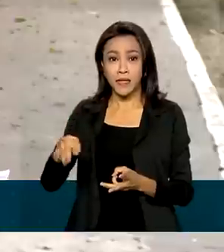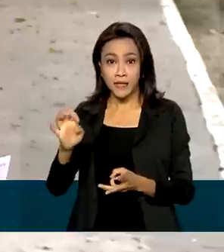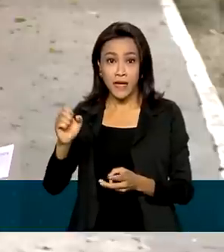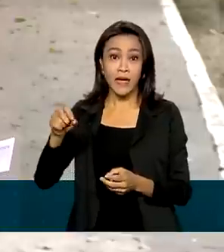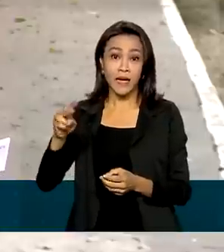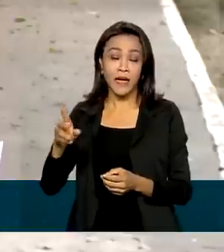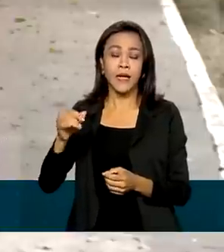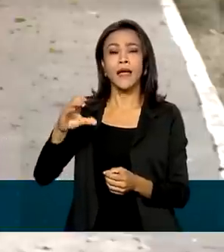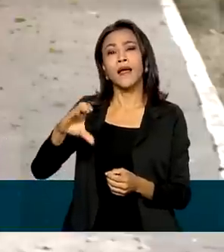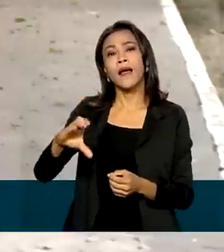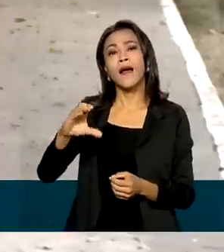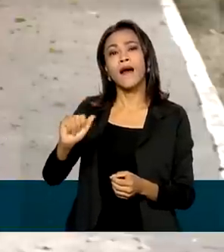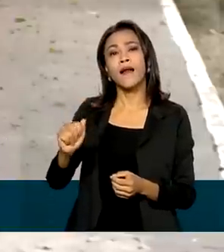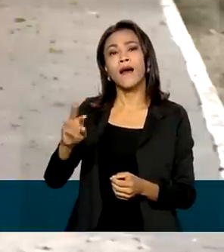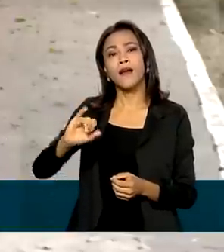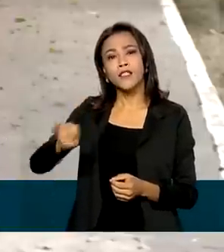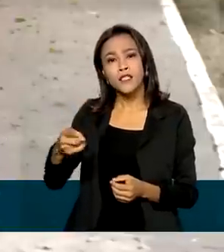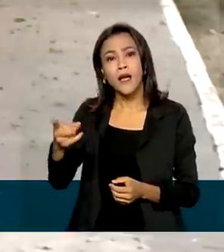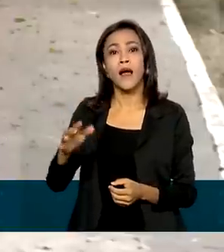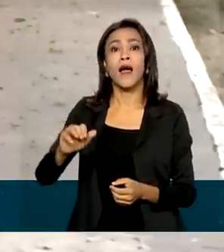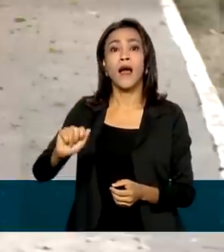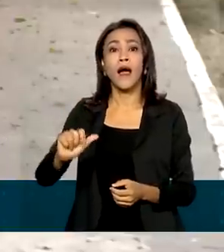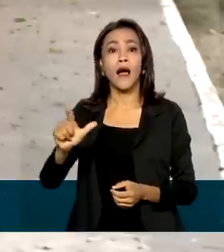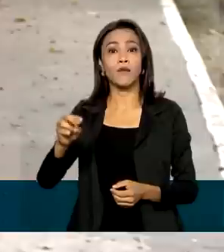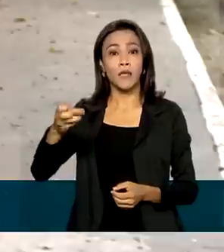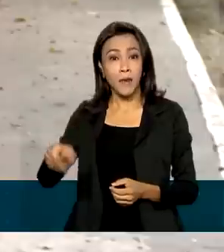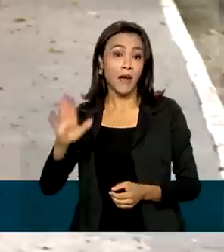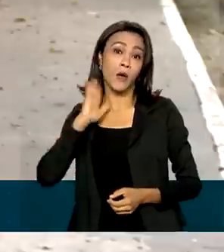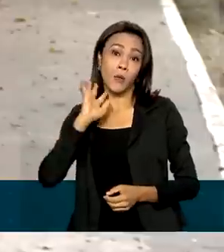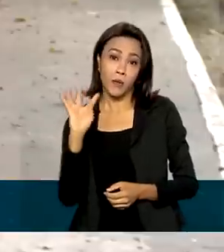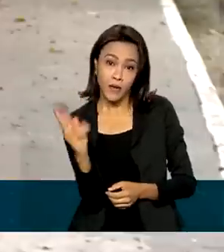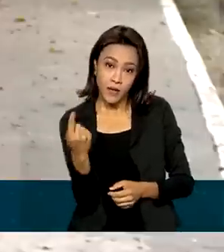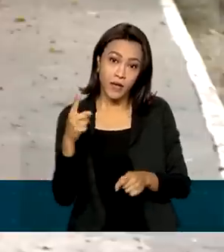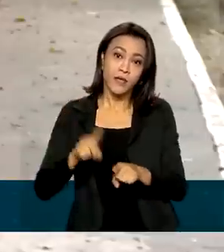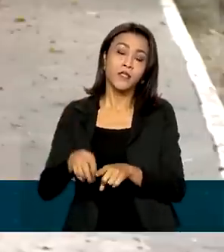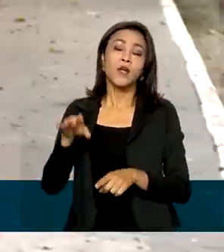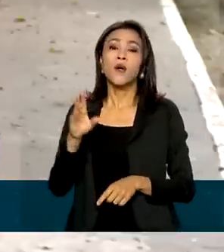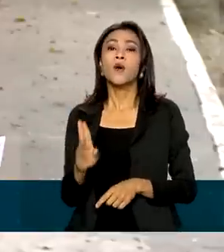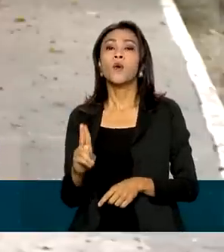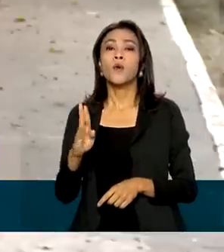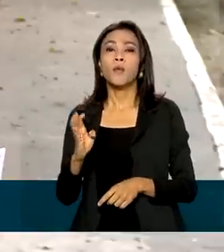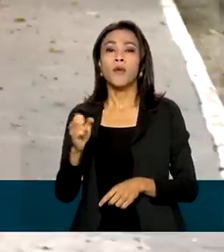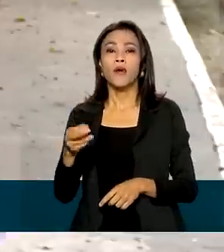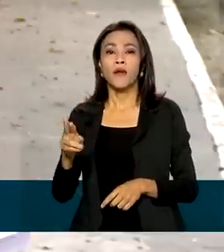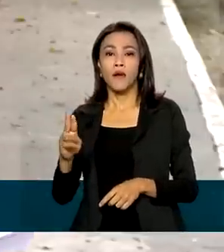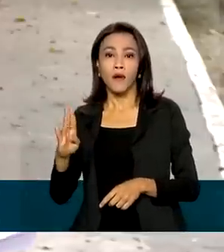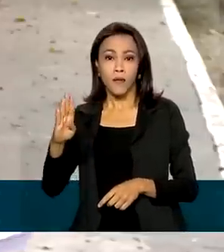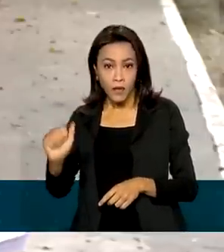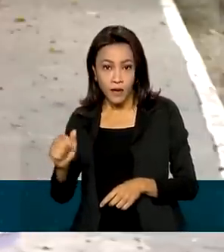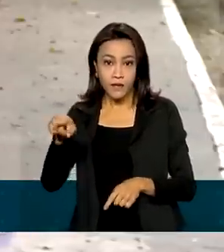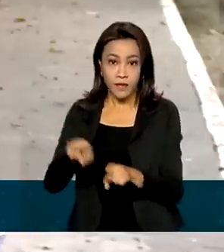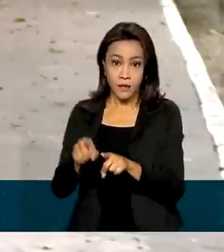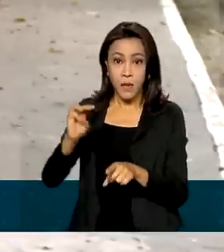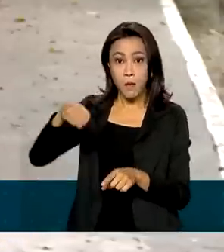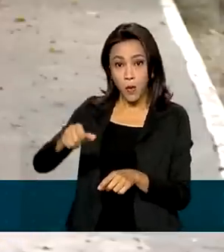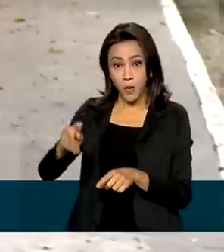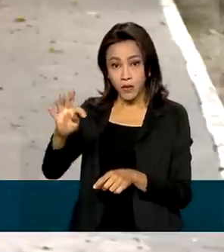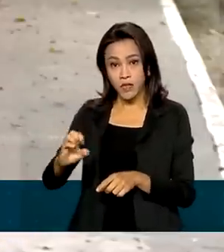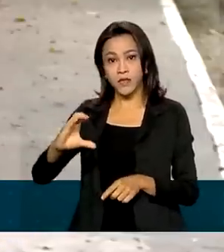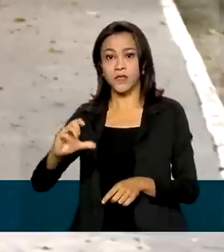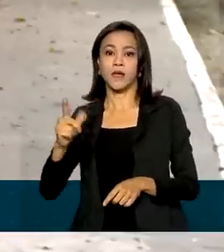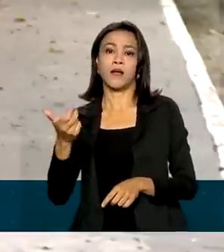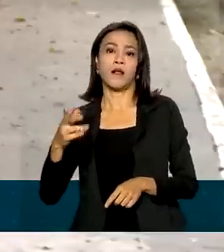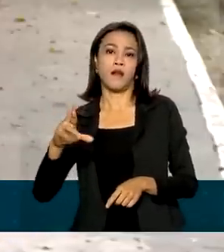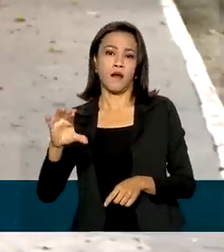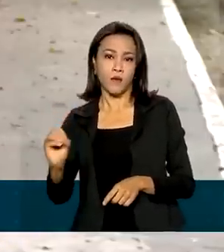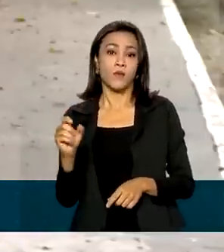Marabá, Carajás, Altamira, Uberlândia, Uberaba e Montes Claros. O ministro da Infraestrutura, Marcelo Sampaio,